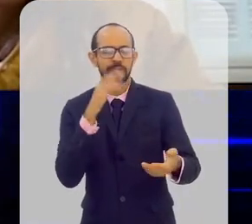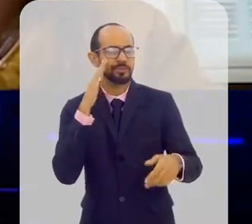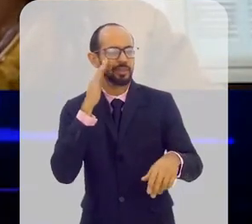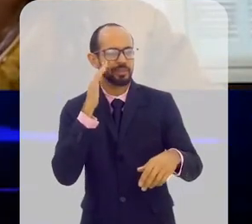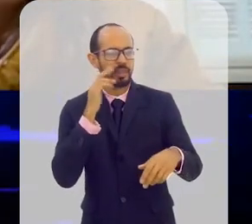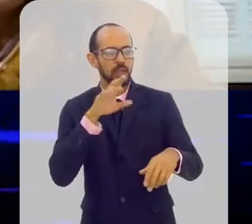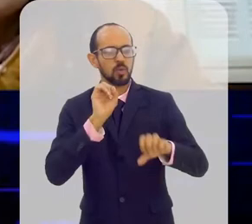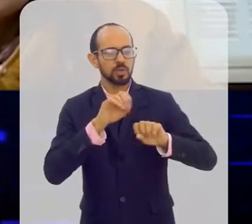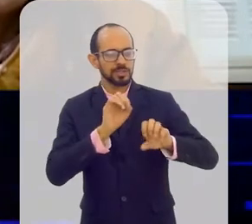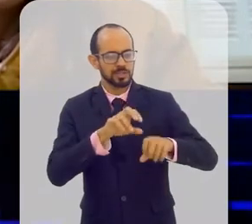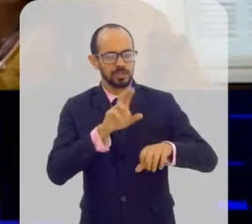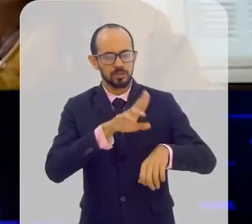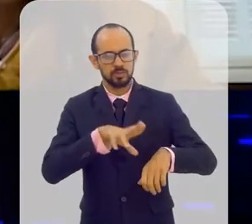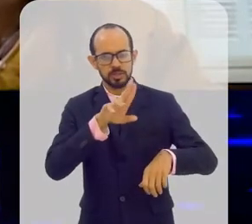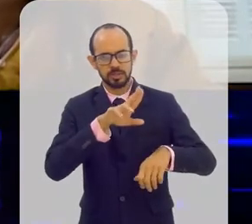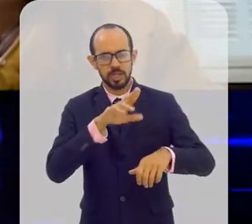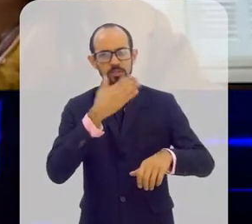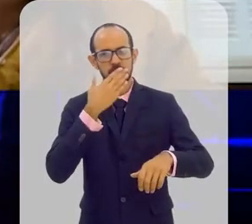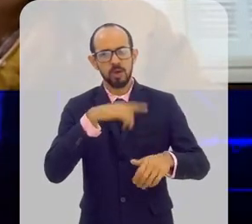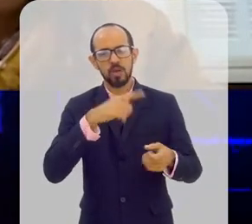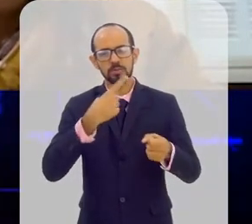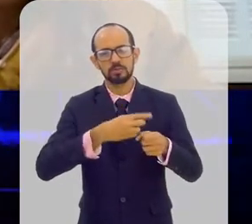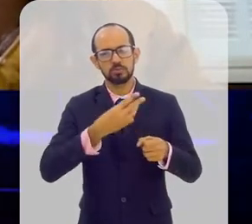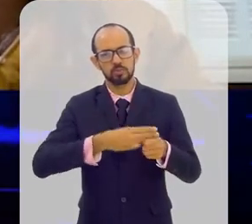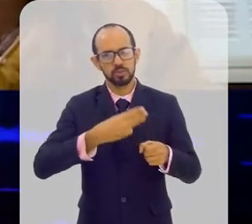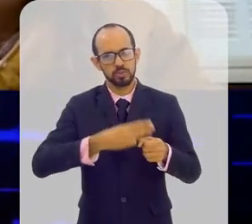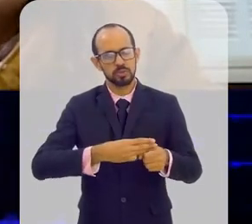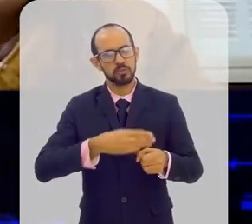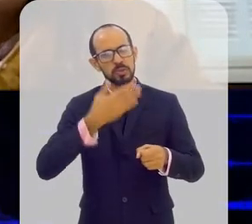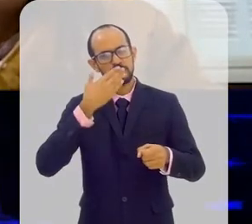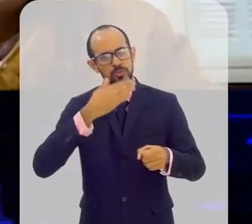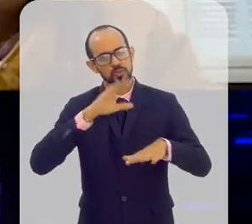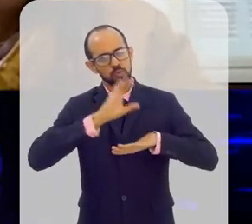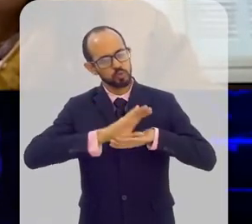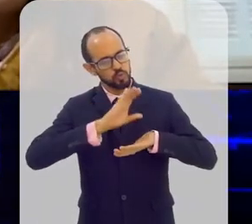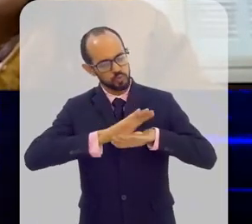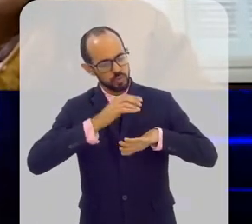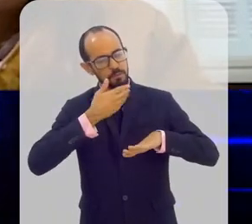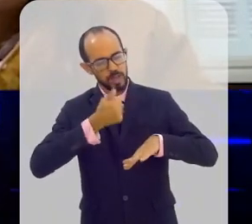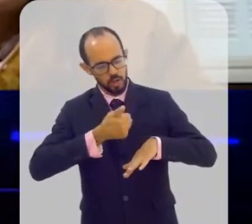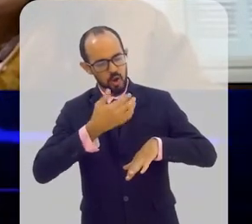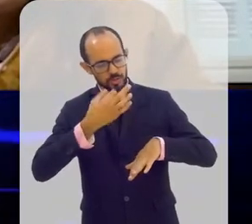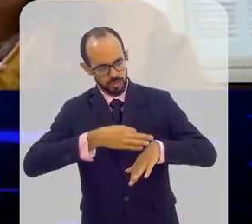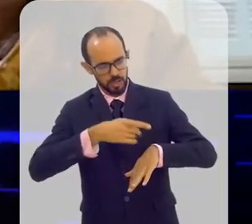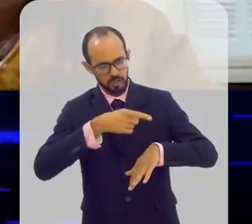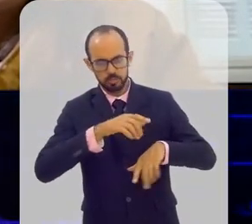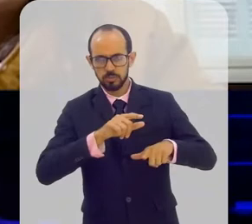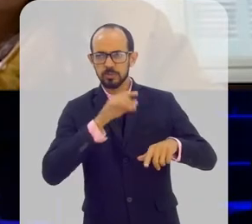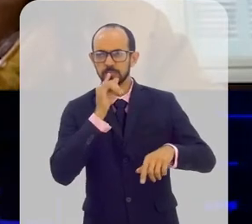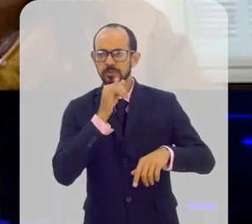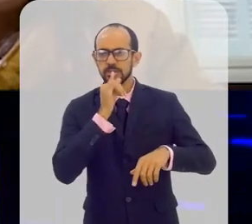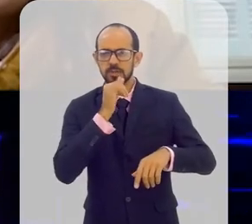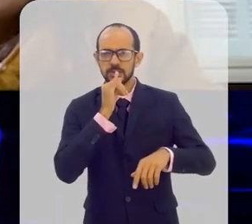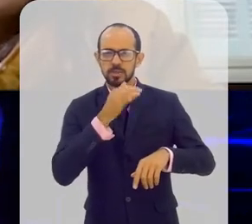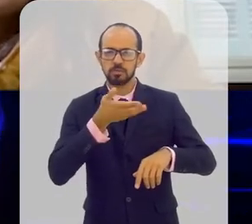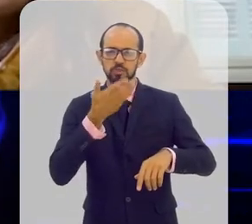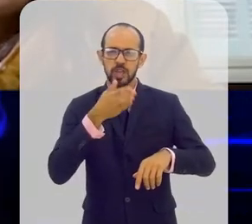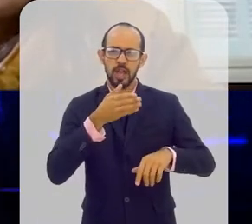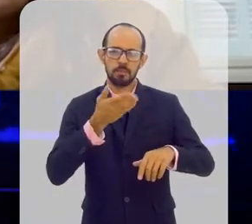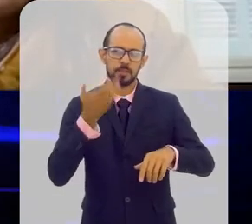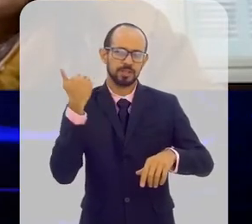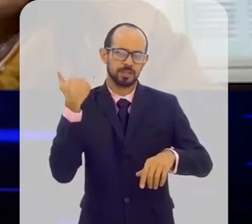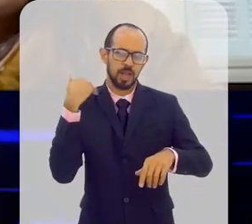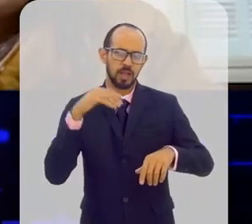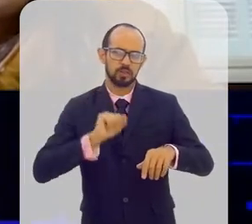universitário, de onde, de que região aquele tipo de curso atende melhor, né? A gente já